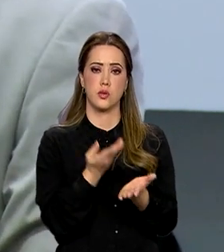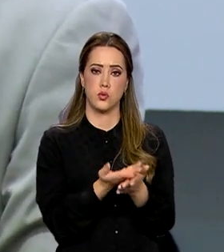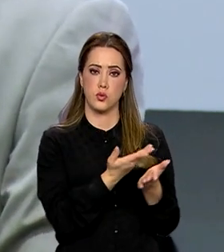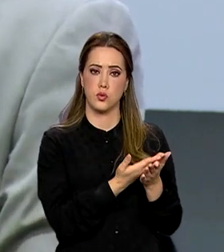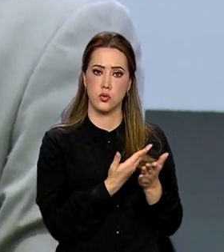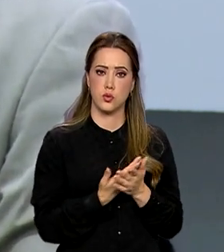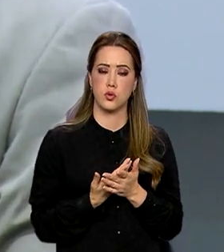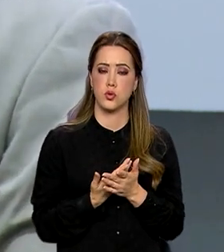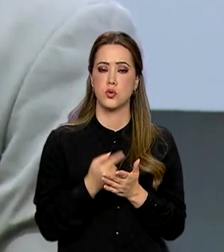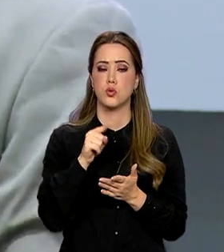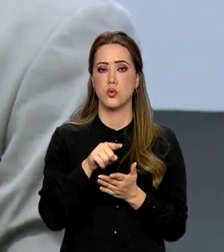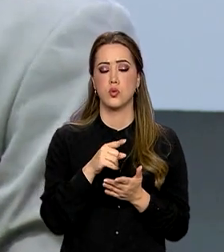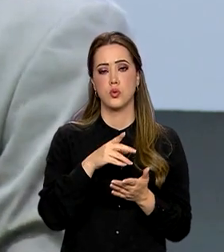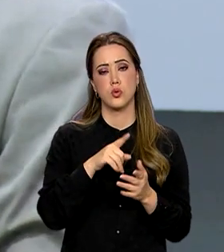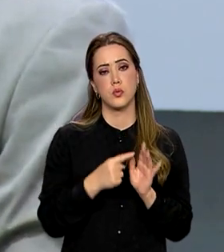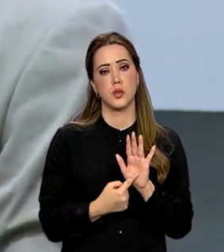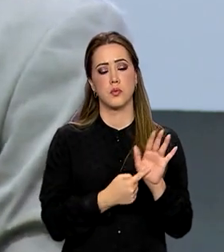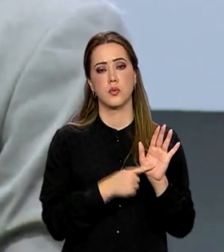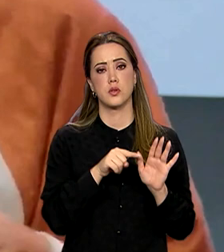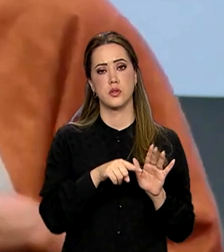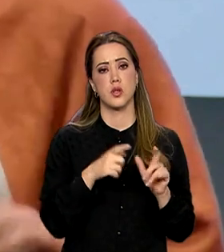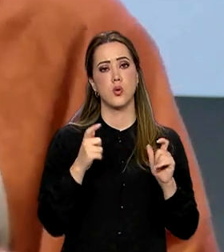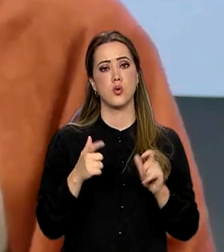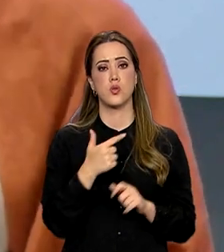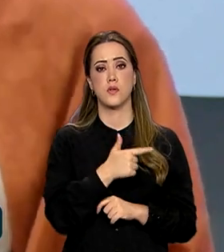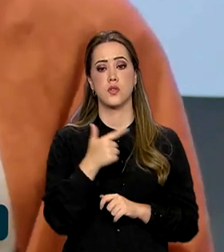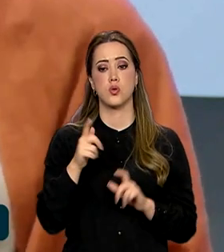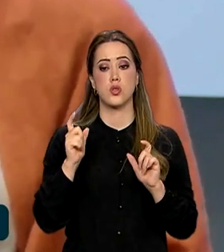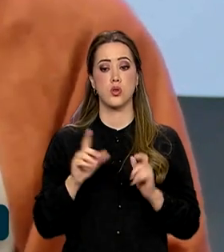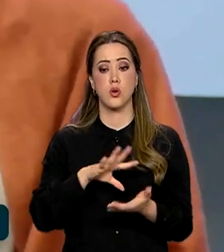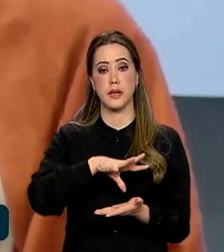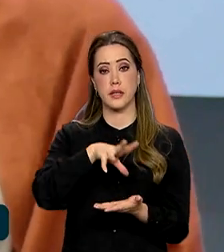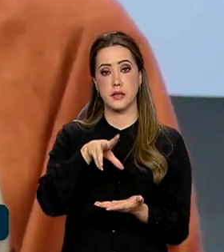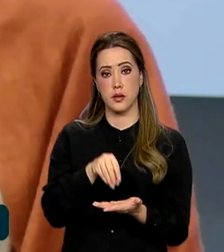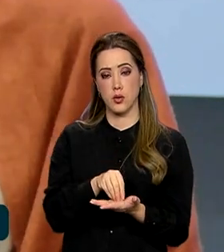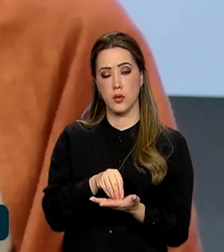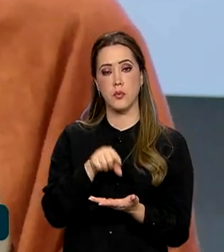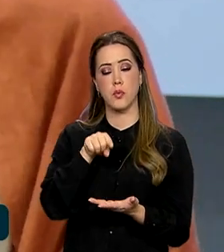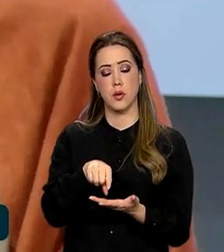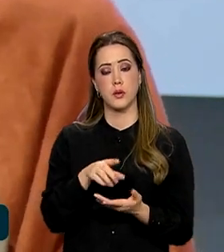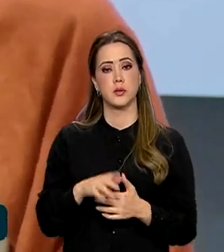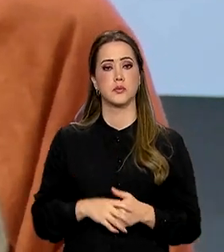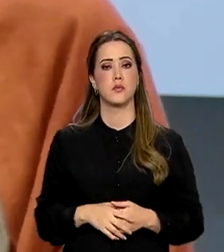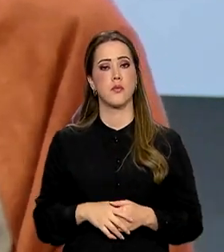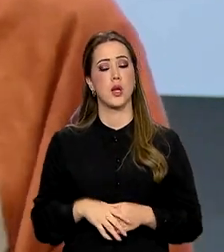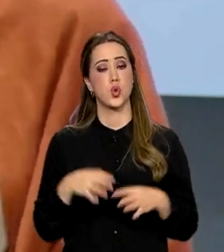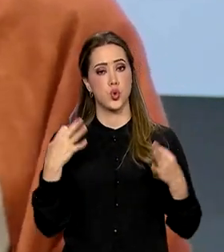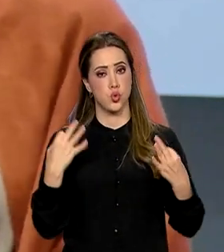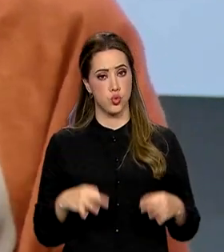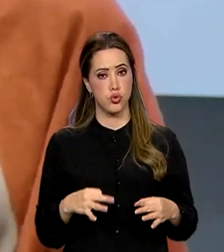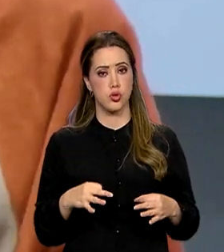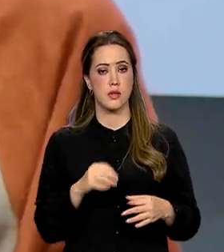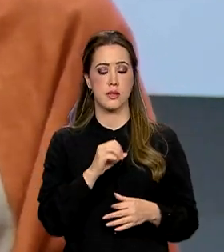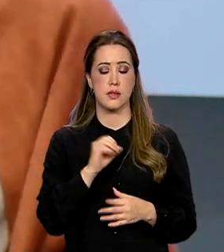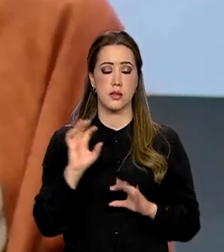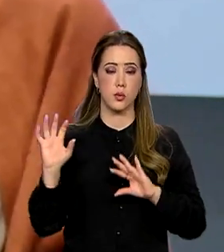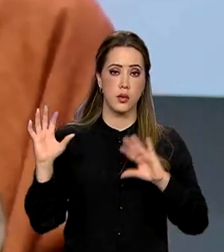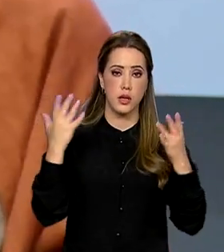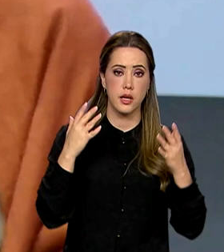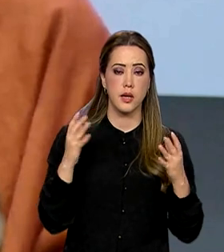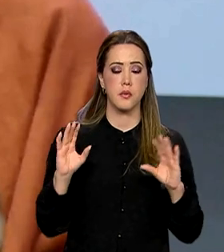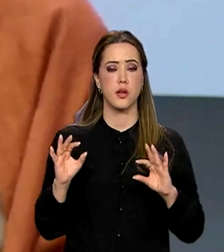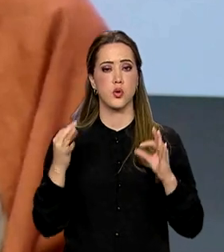áreas quilombolas do Marajó. Justiça climática, justiça ambiental pressupõe